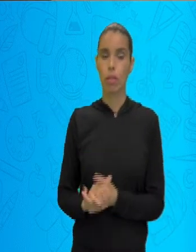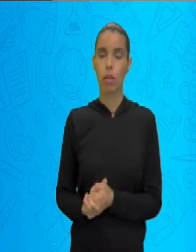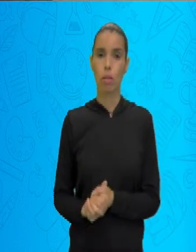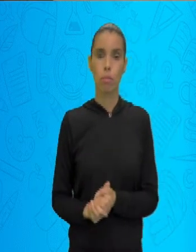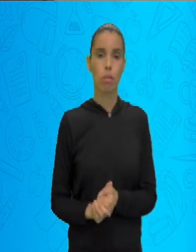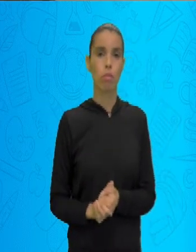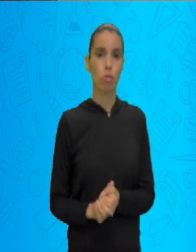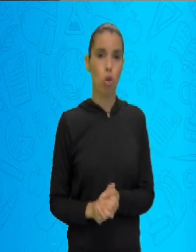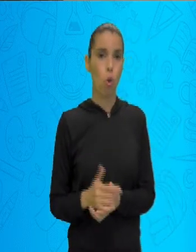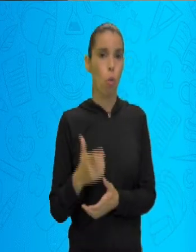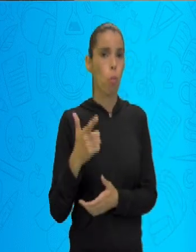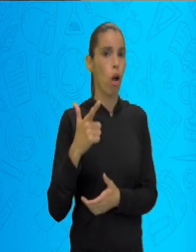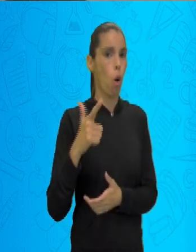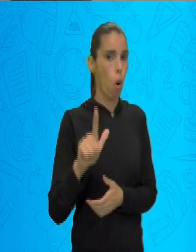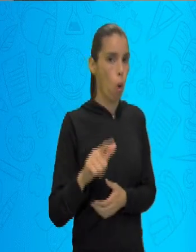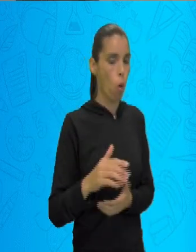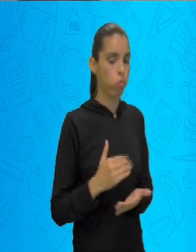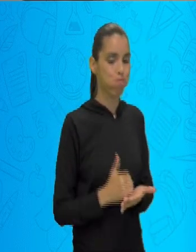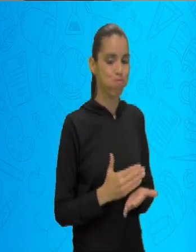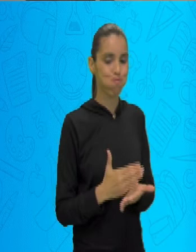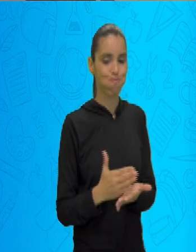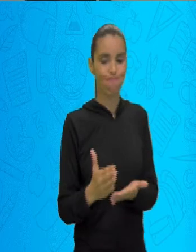macros região.